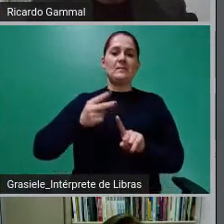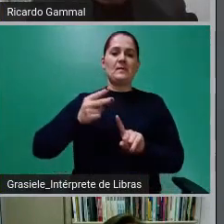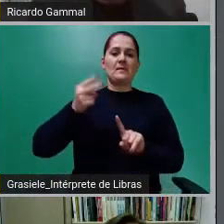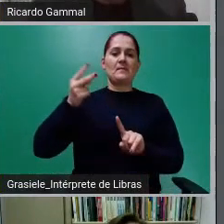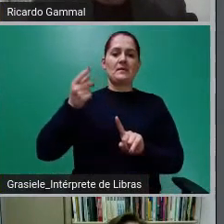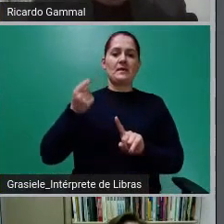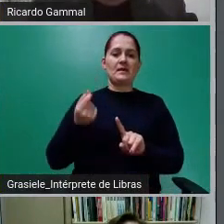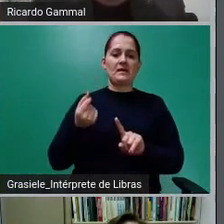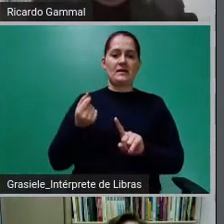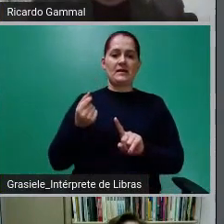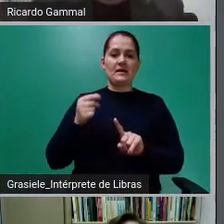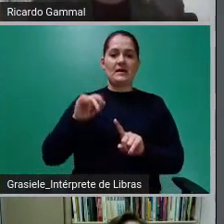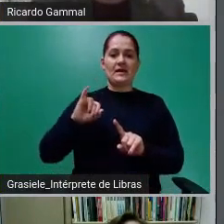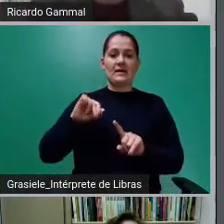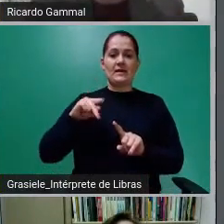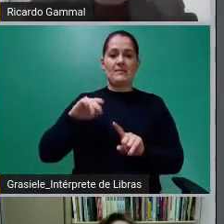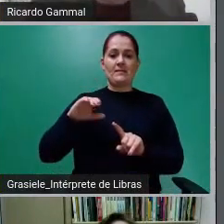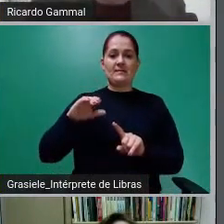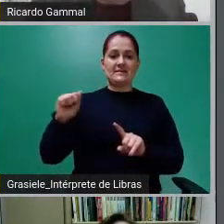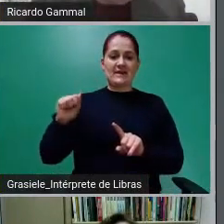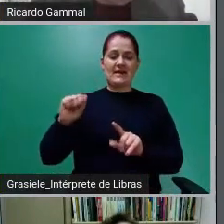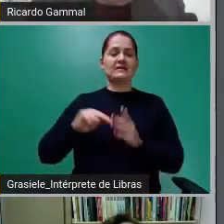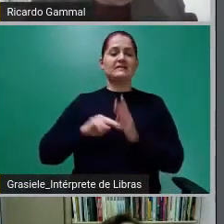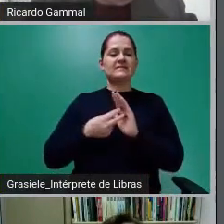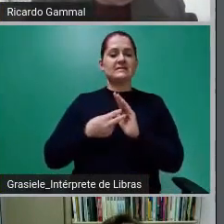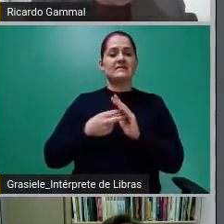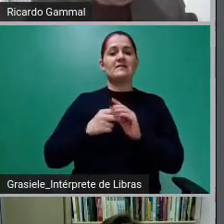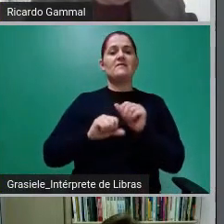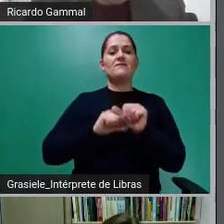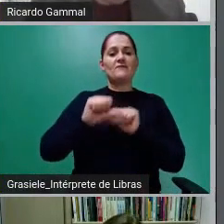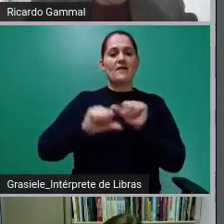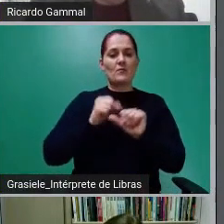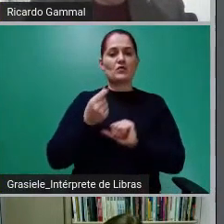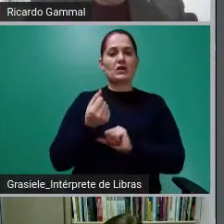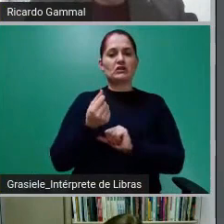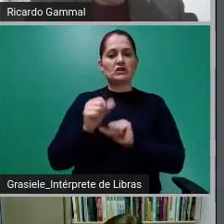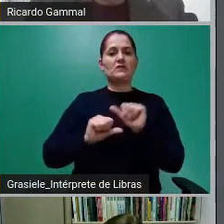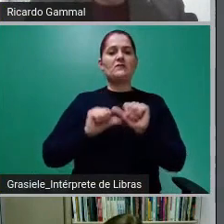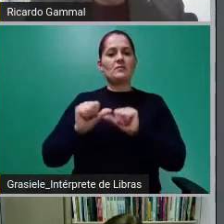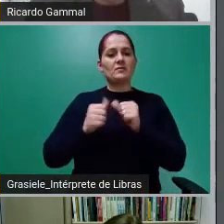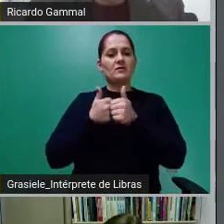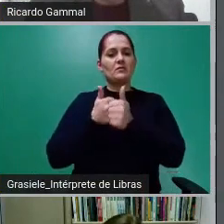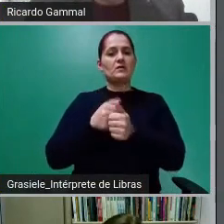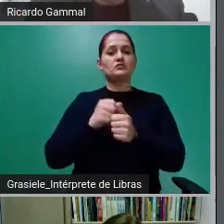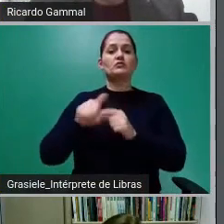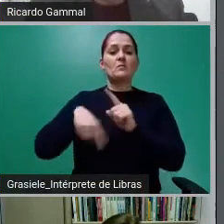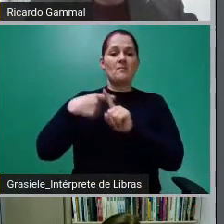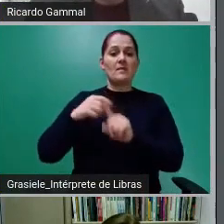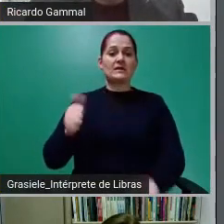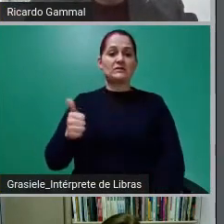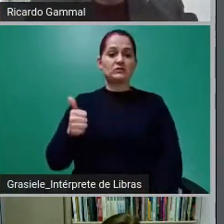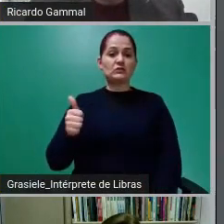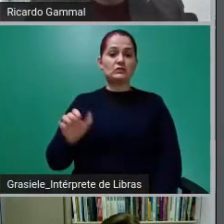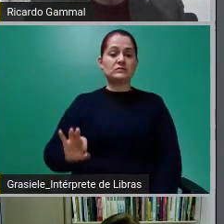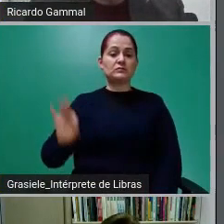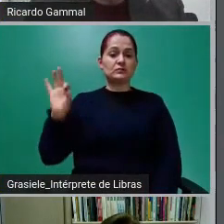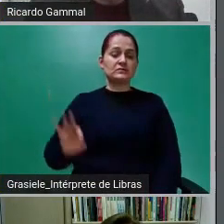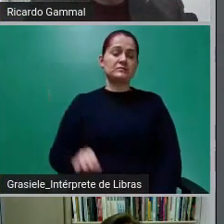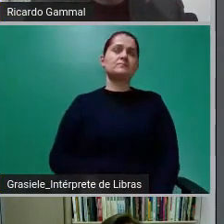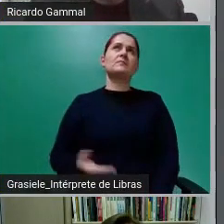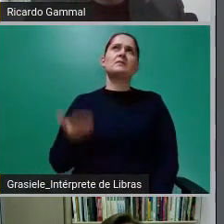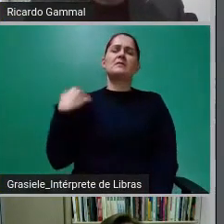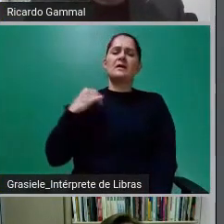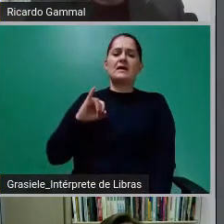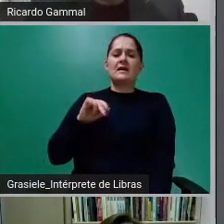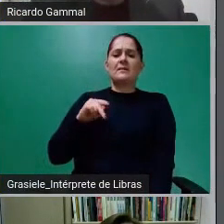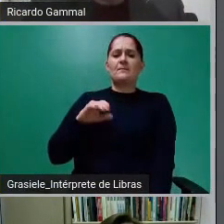de IPCA, quer dizer, atualização monetária garantida, mais 11%, esse rendimento, gente, na época o IPCA estava